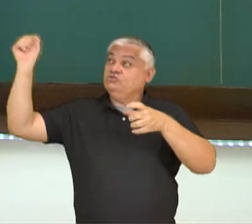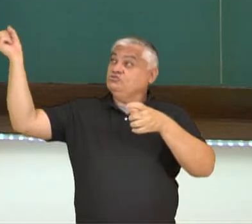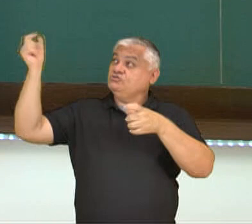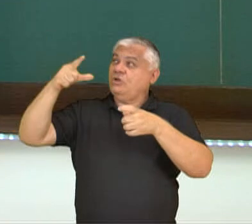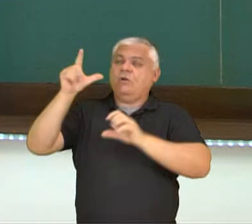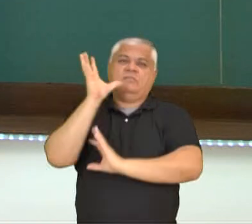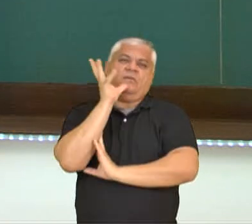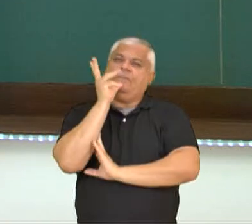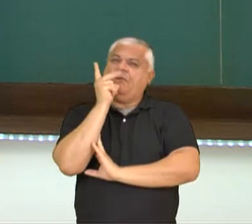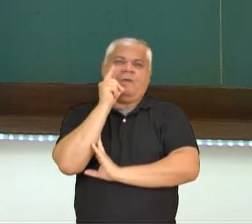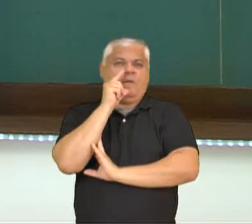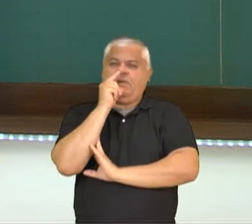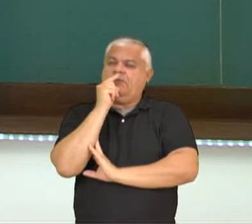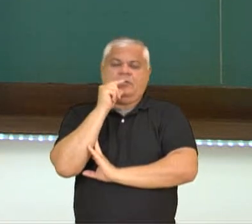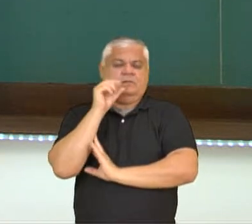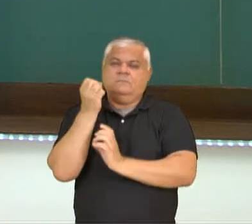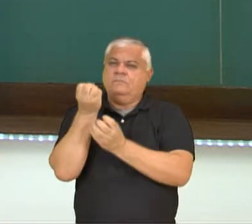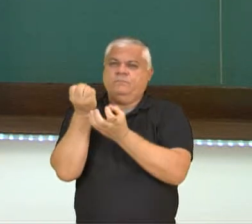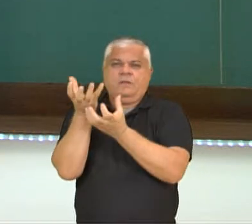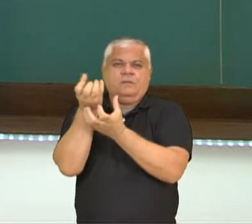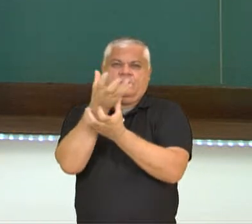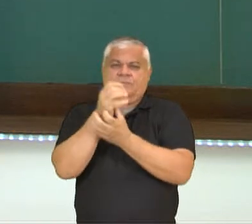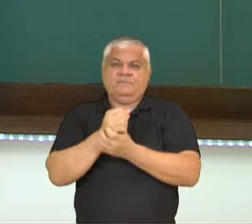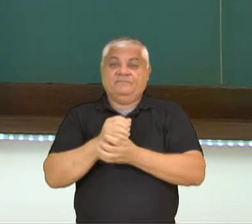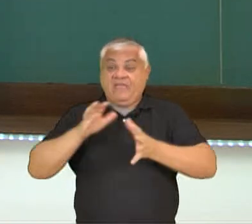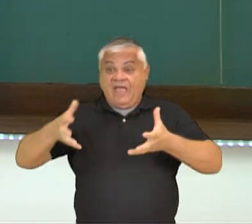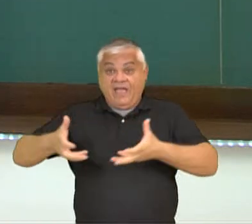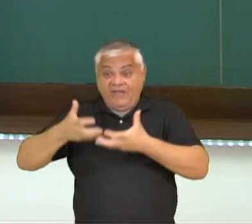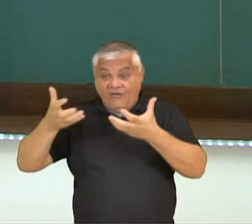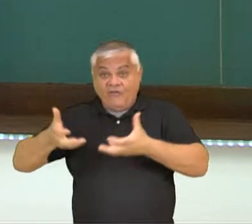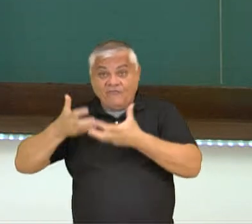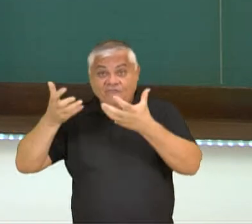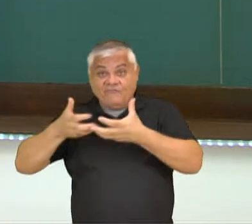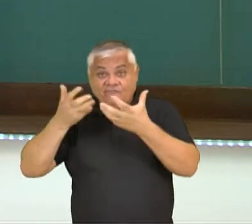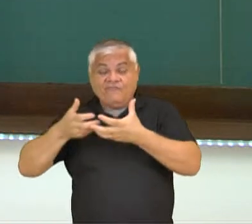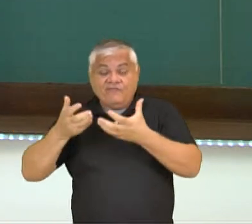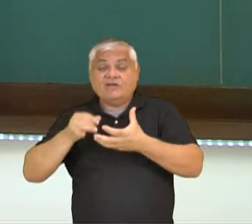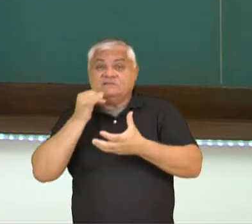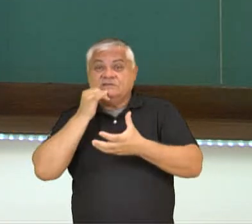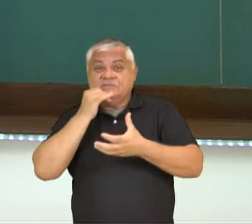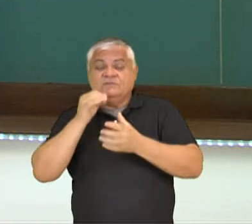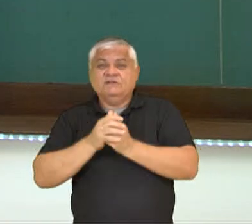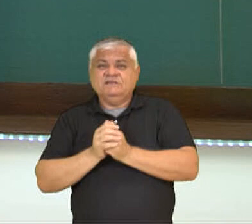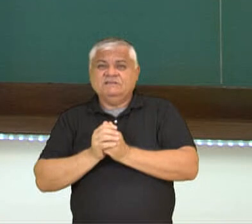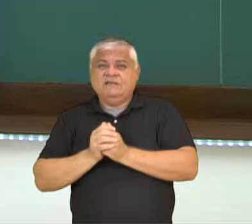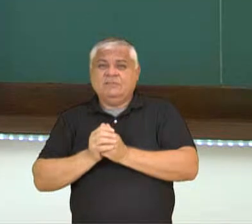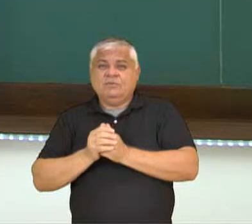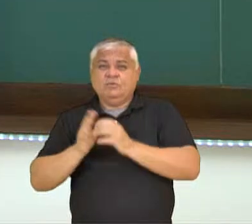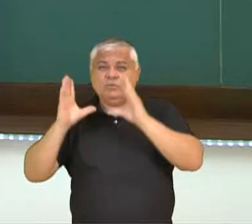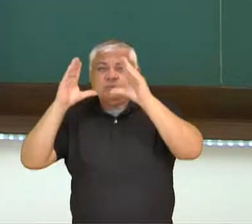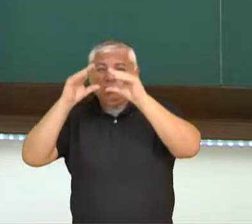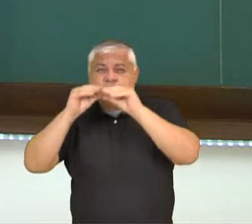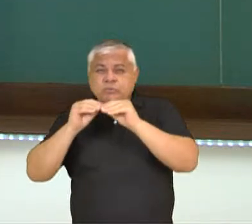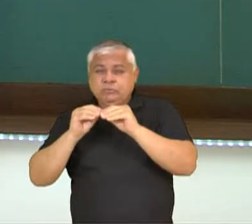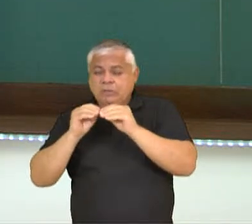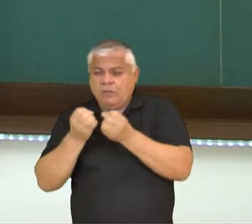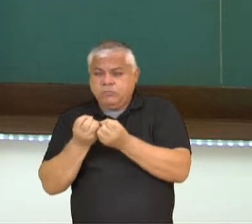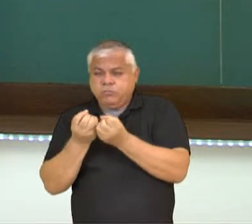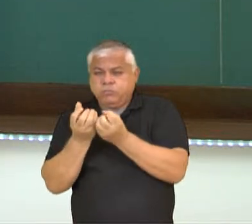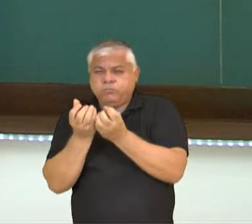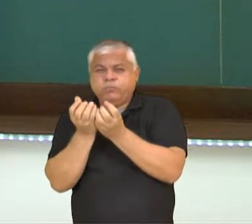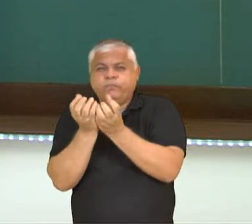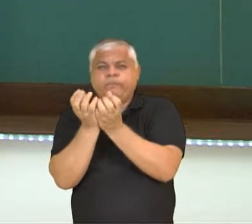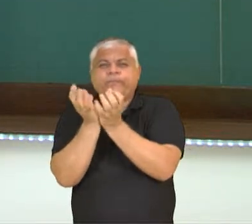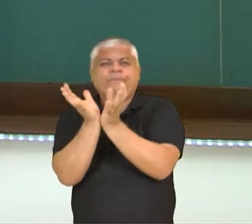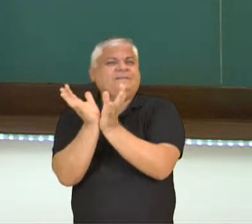ocorre a floração. Já na alface, já é diferente. No dia curto, ela não acaba florindo. E já nos